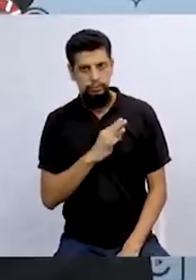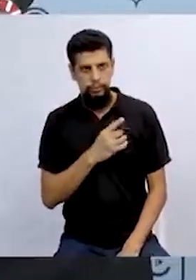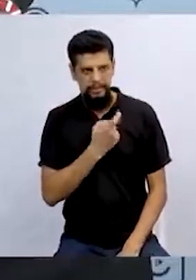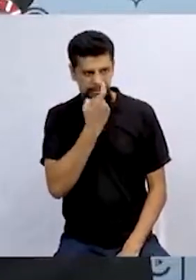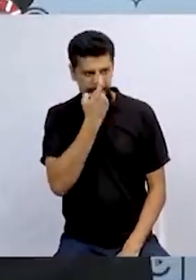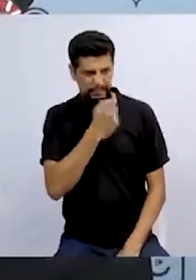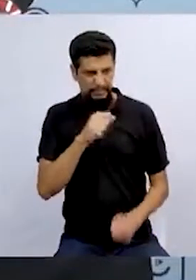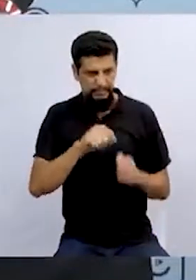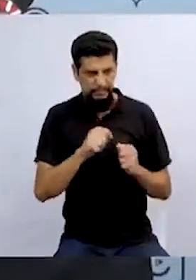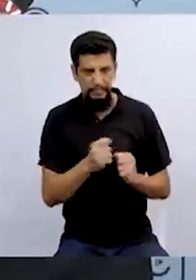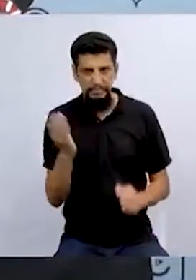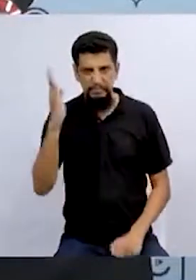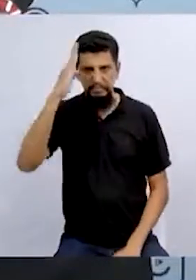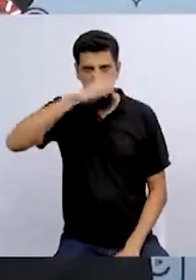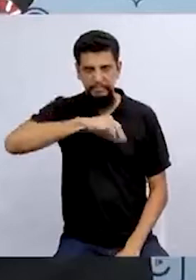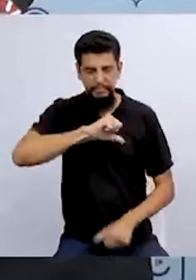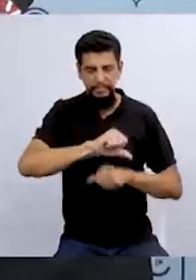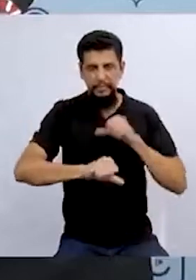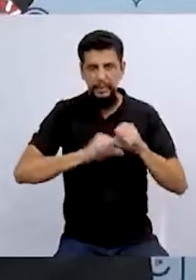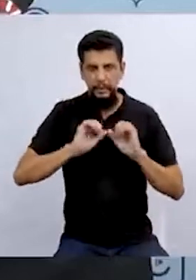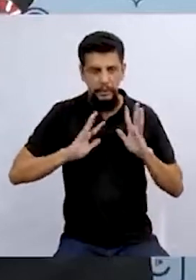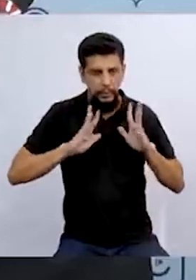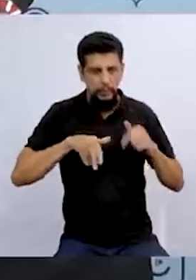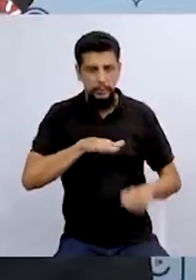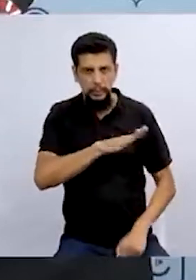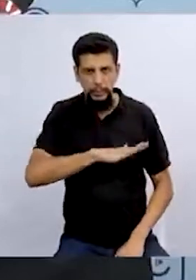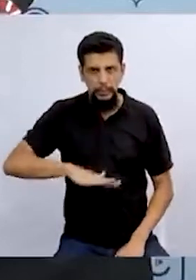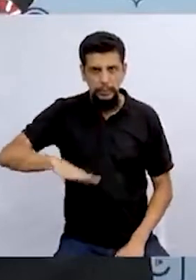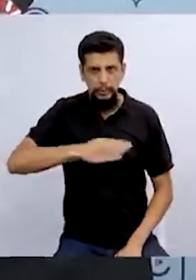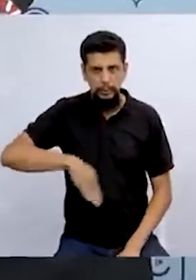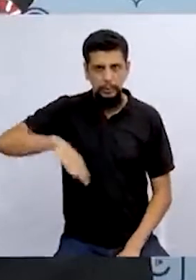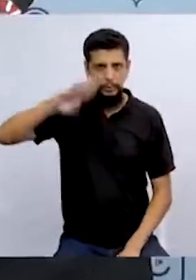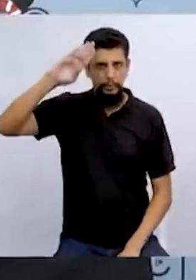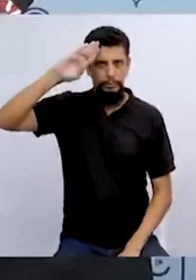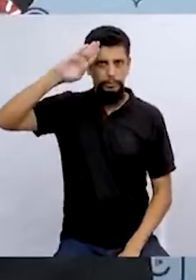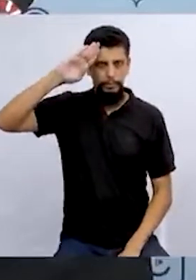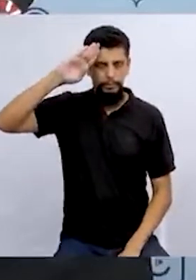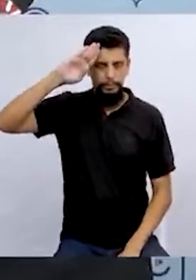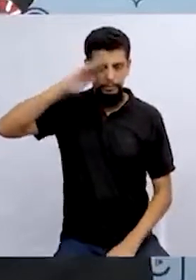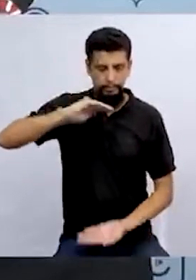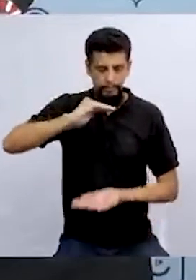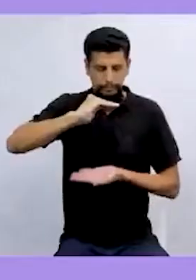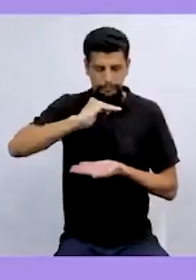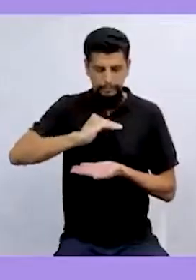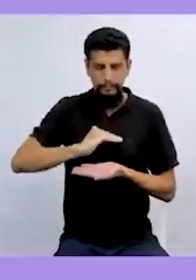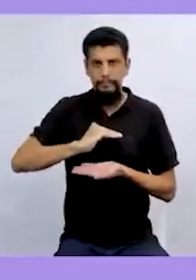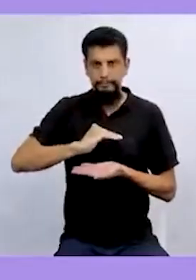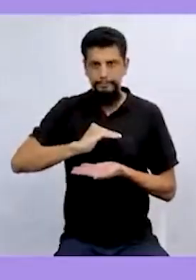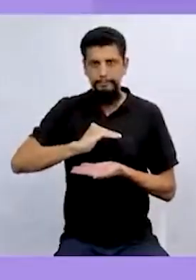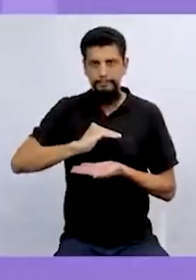fizesse algum feitiço e transformasse todas em soldadinhos de chumbo.